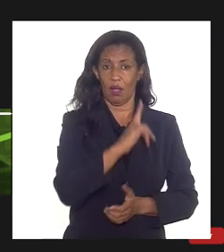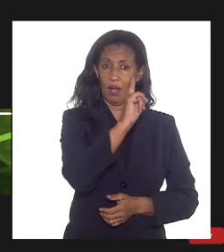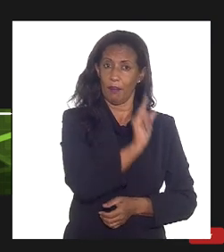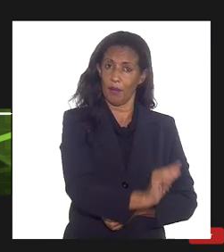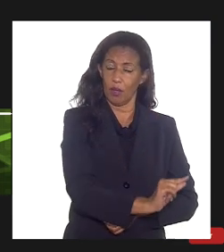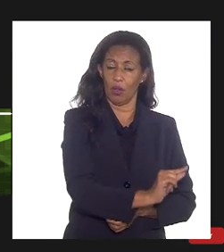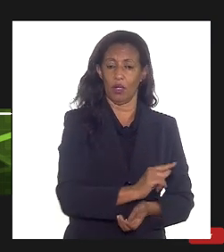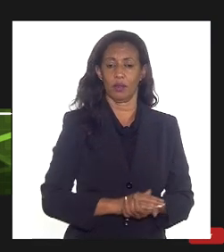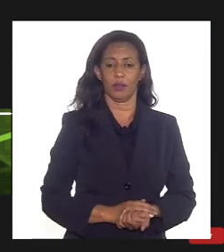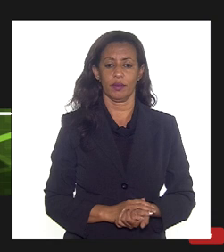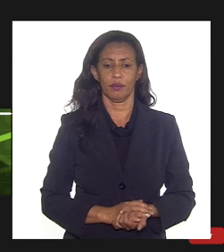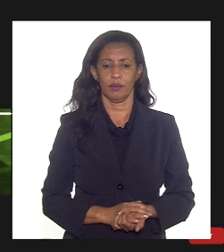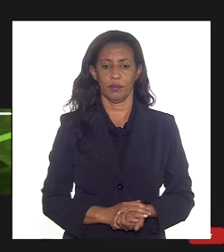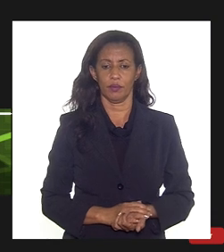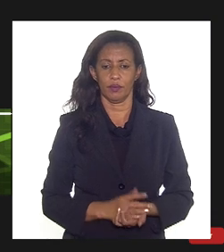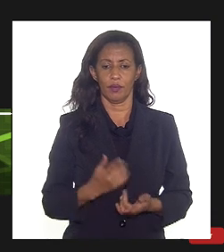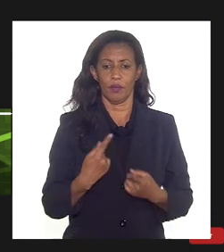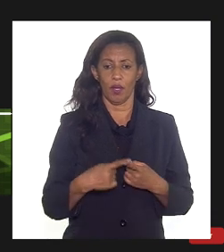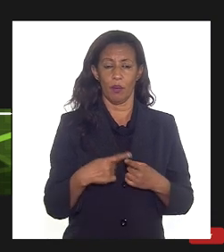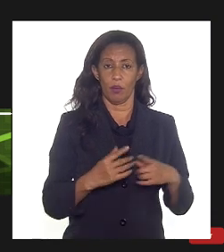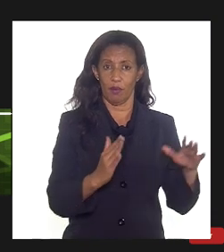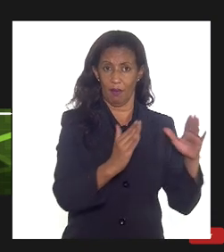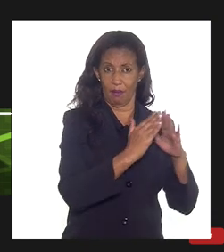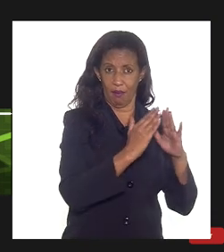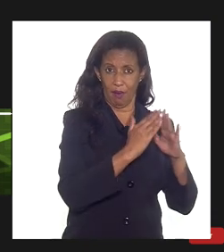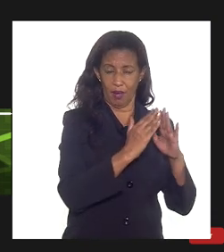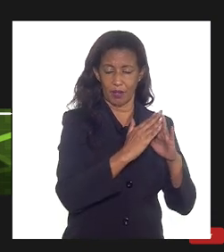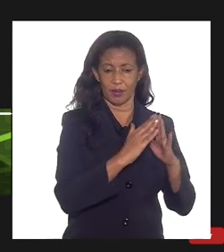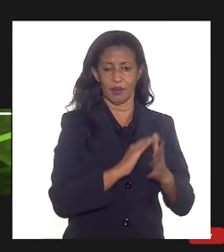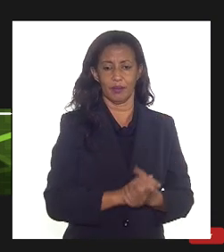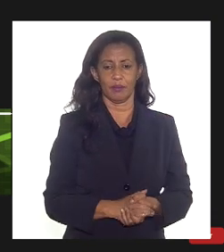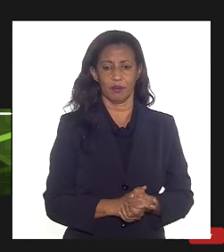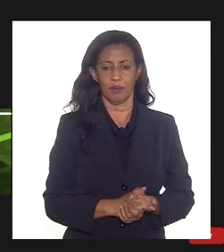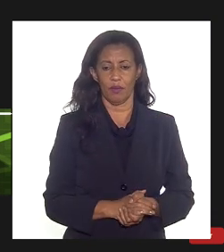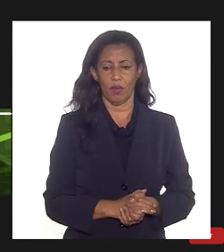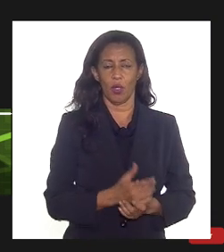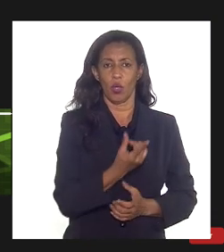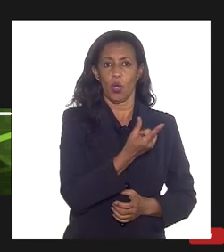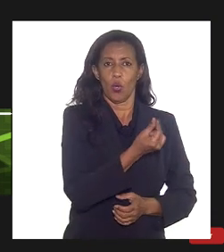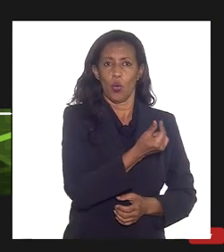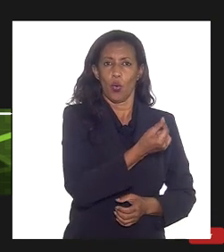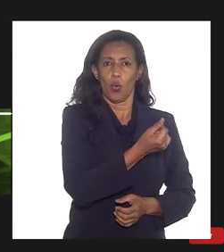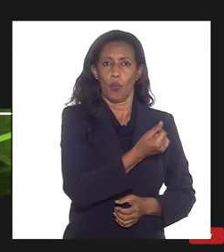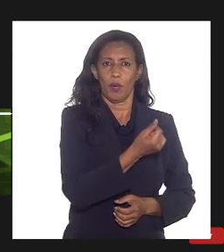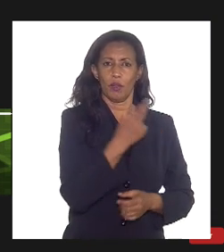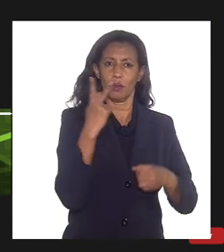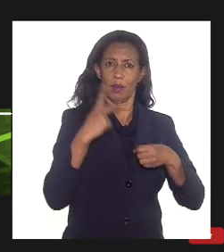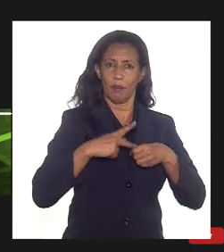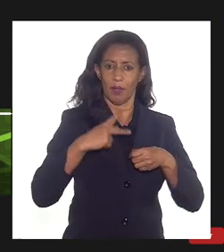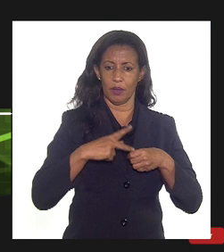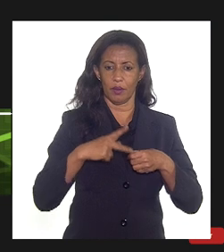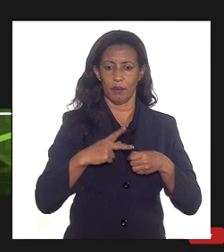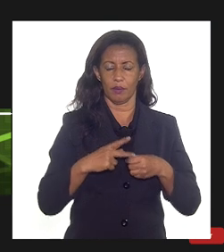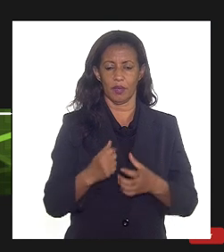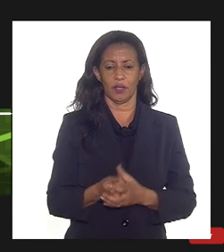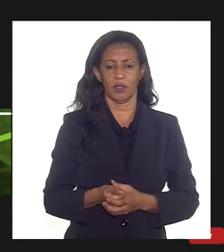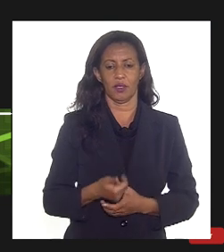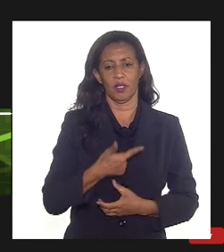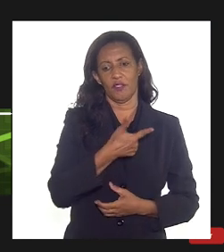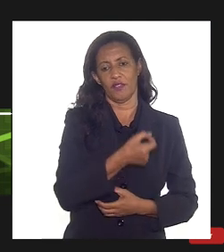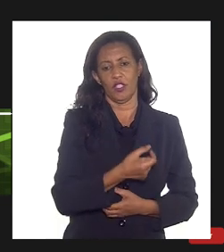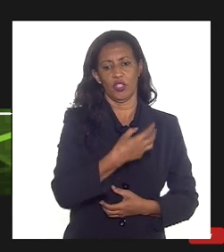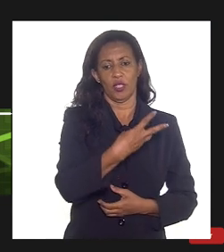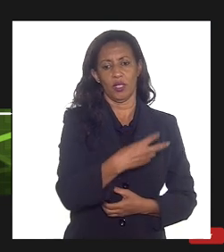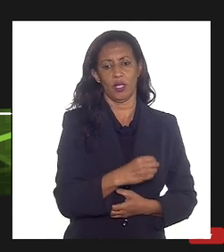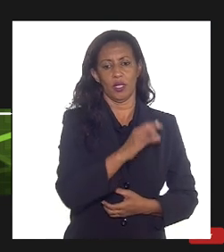porque tipicamente para o residencial que é uma escala bem menor o preço da Petrobras vai corresponder talvez 20% a 30